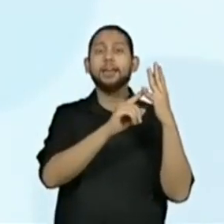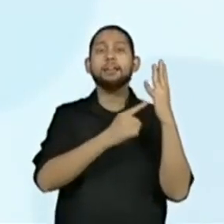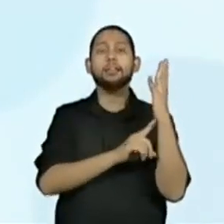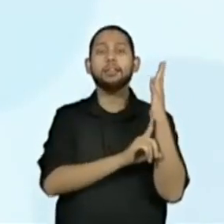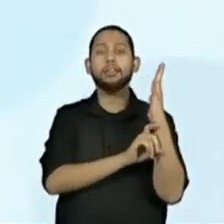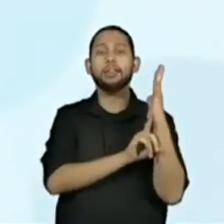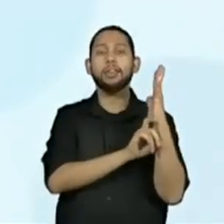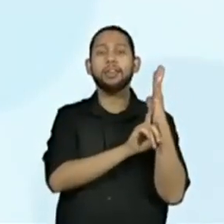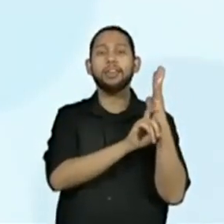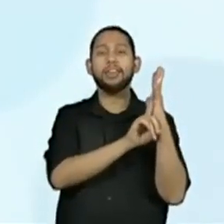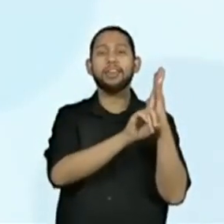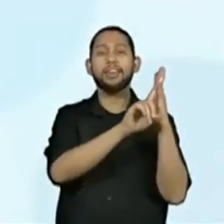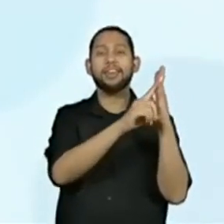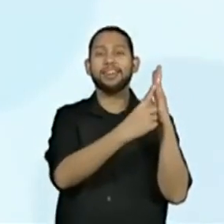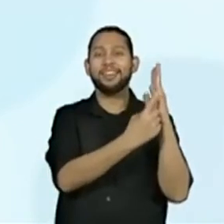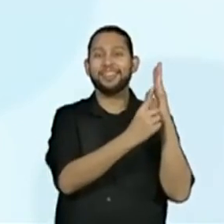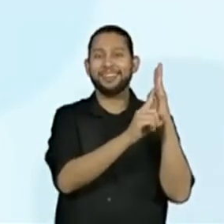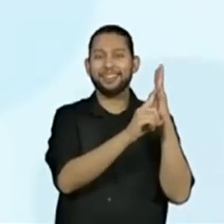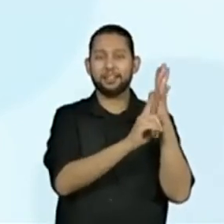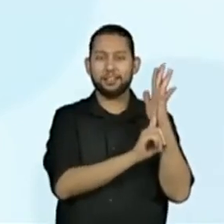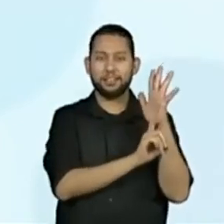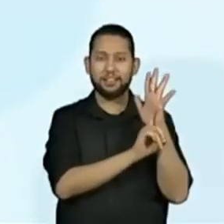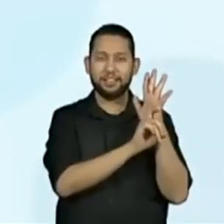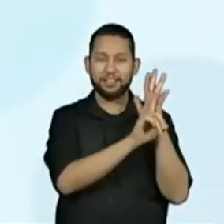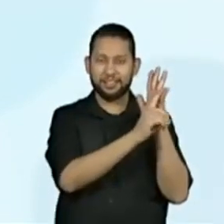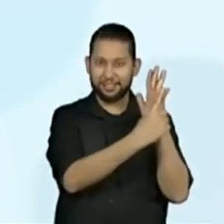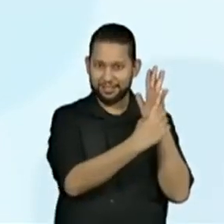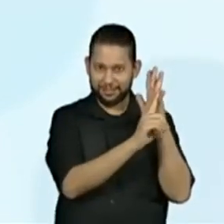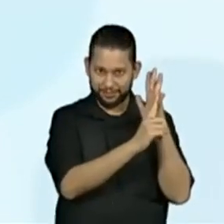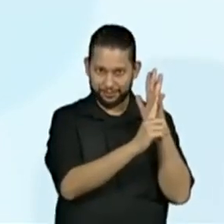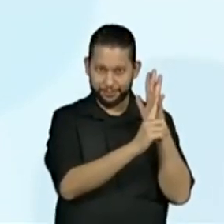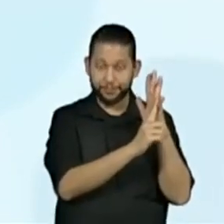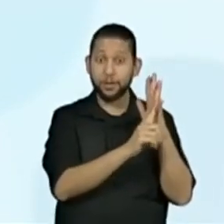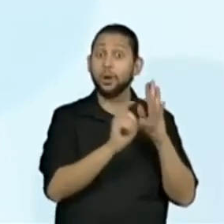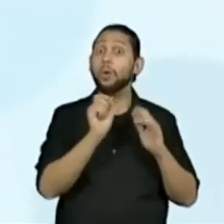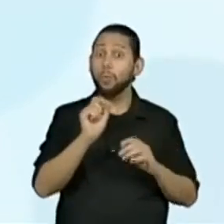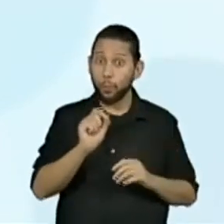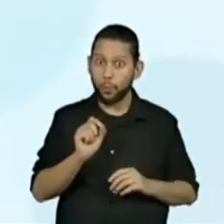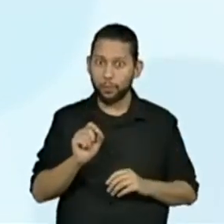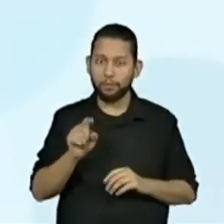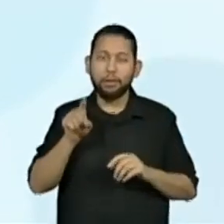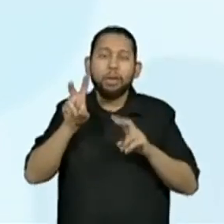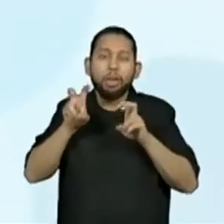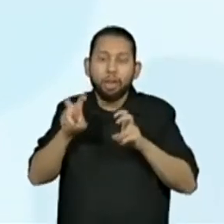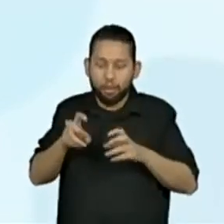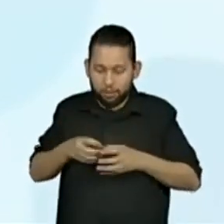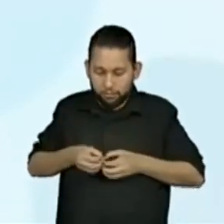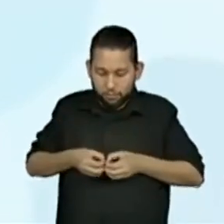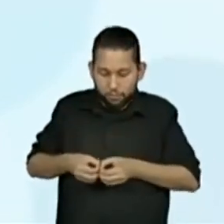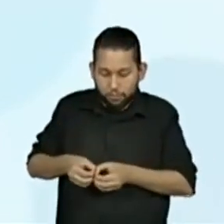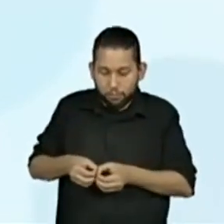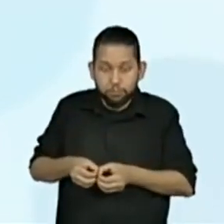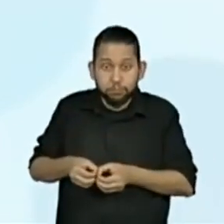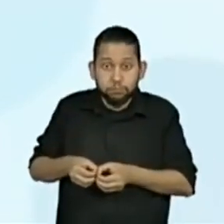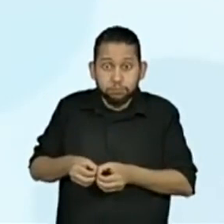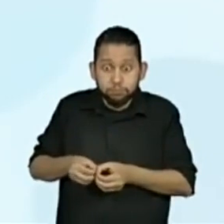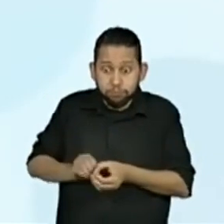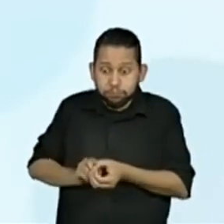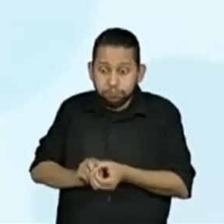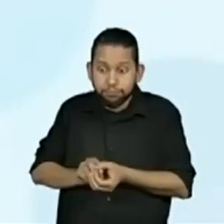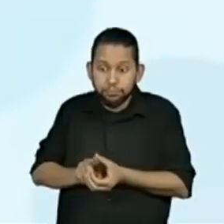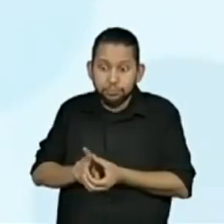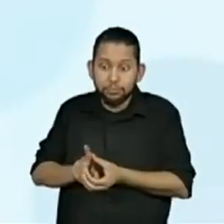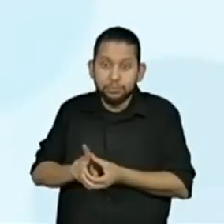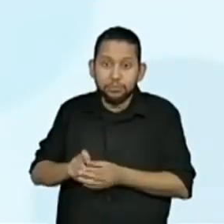quando saem dos ovos, as borboletas são largatas, não têm asas, sendo totalmente diferentes